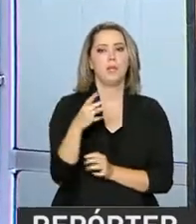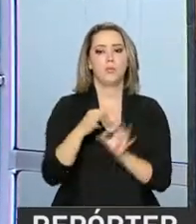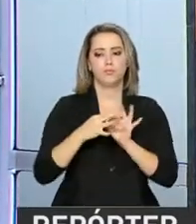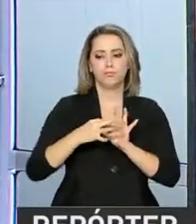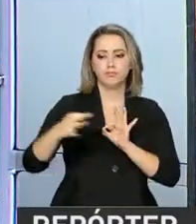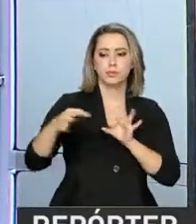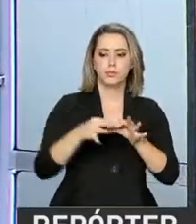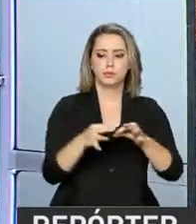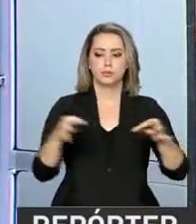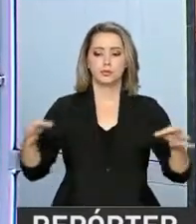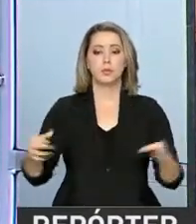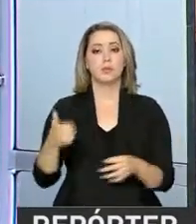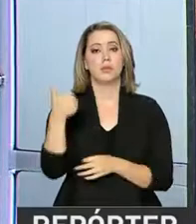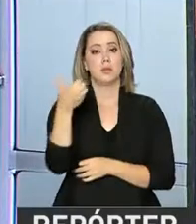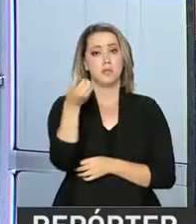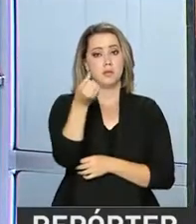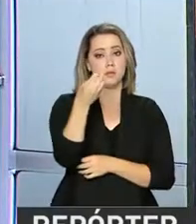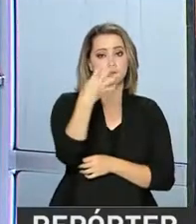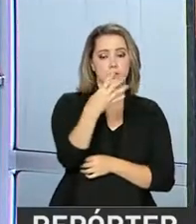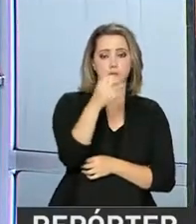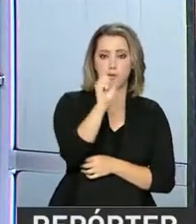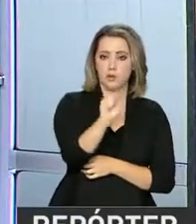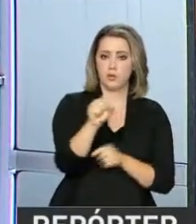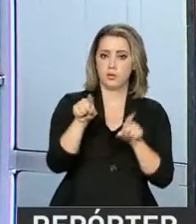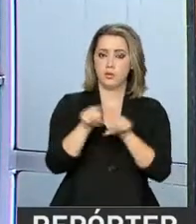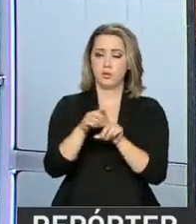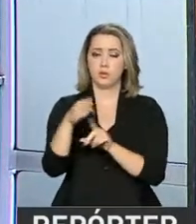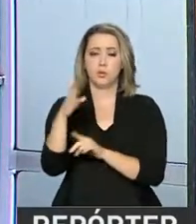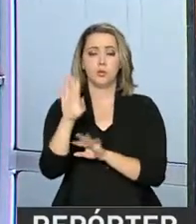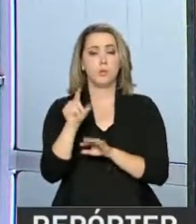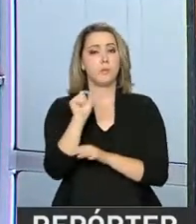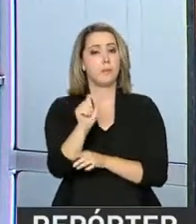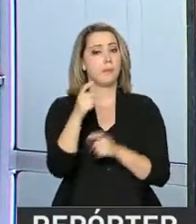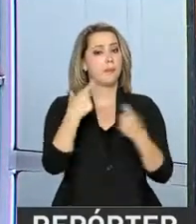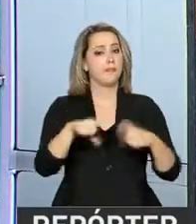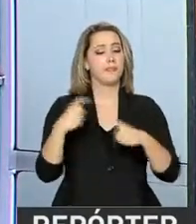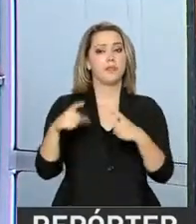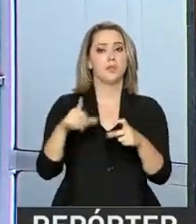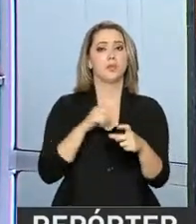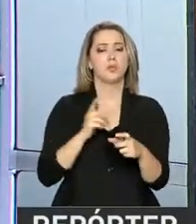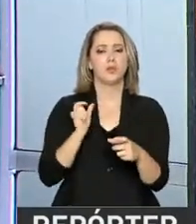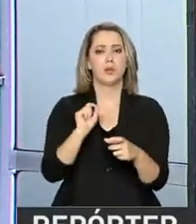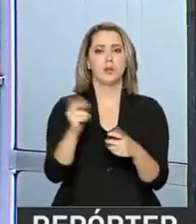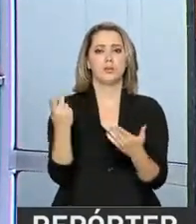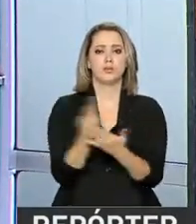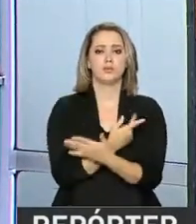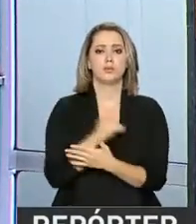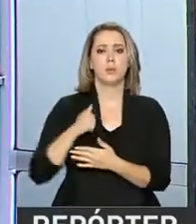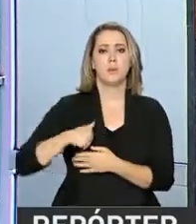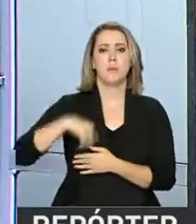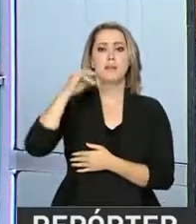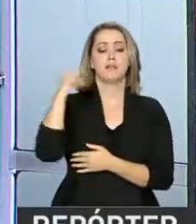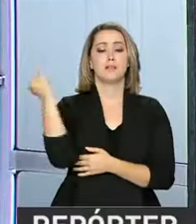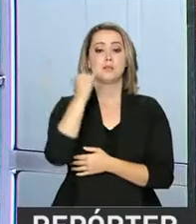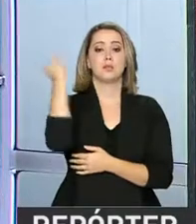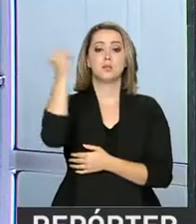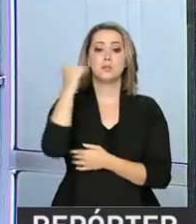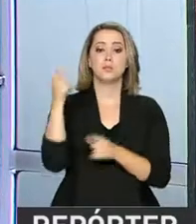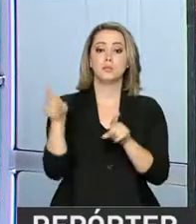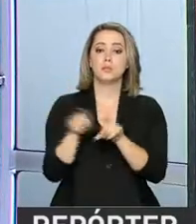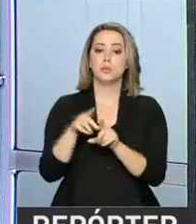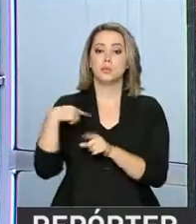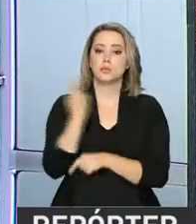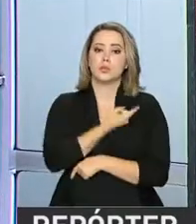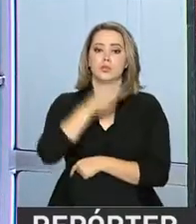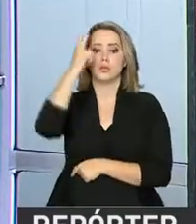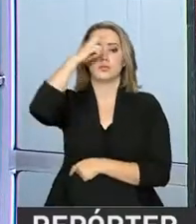1648 e 1649, o local foi palco de um dos mais importantes episódios